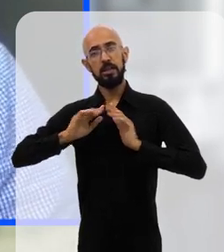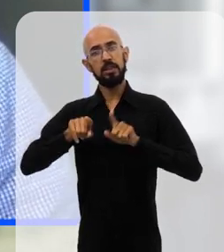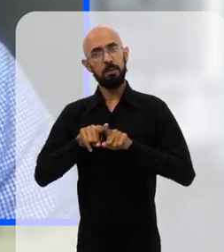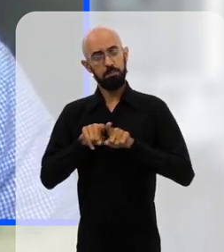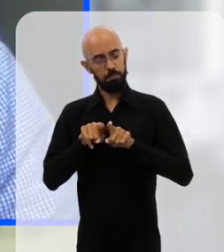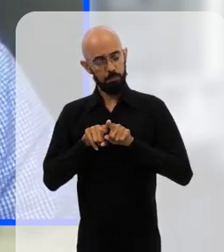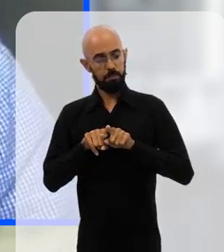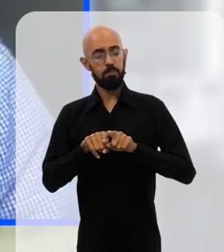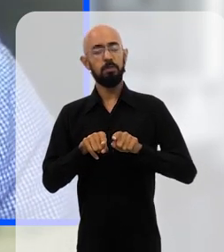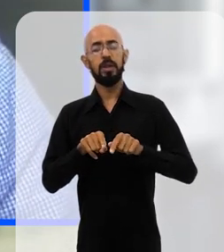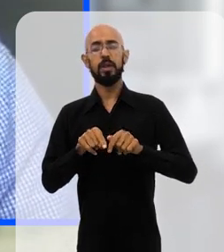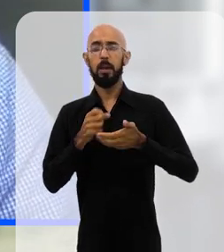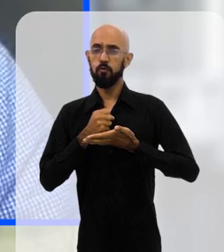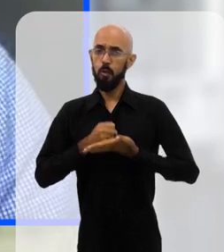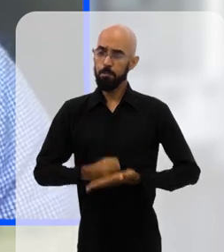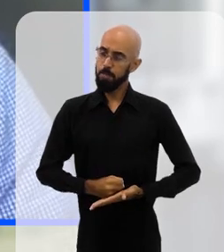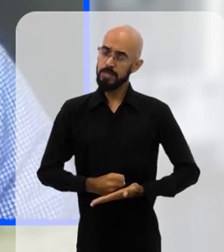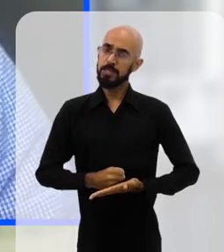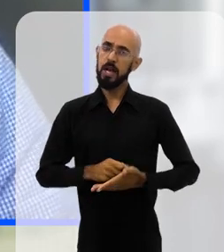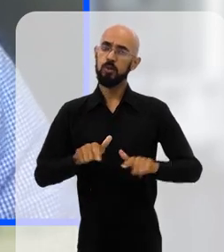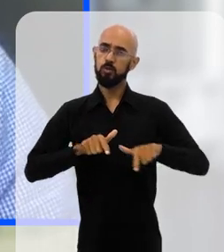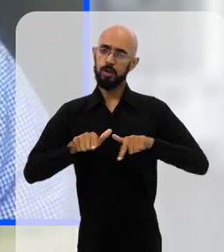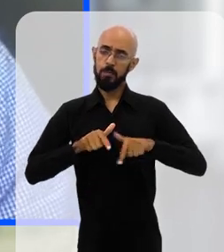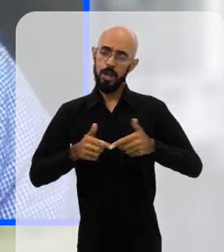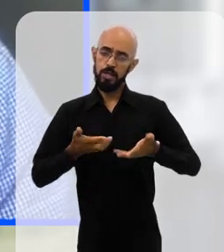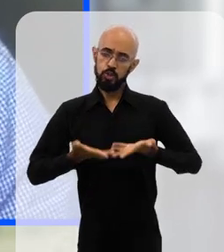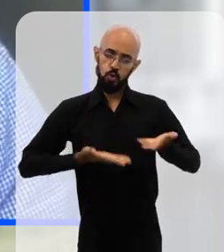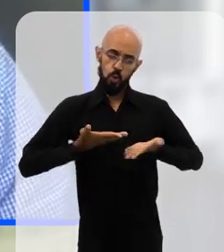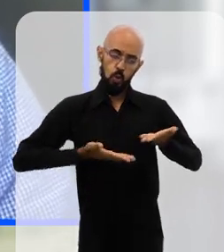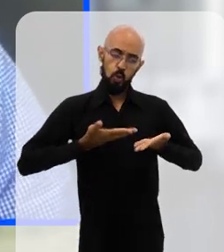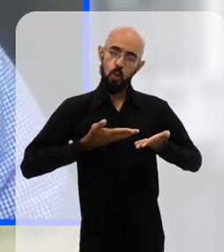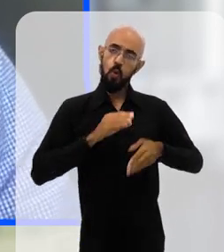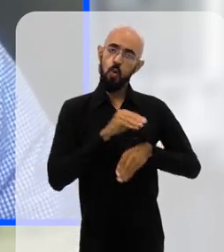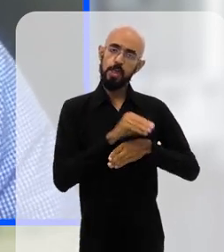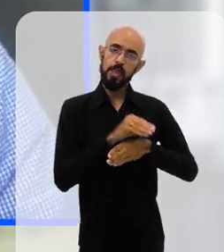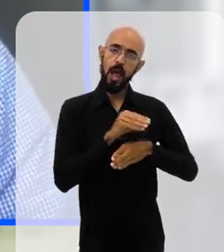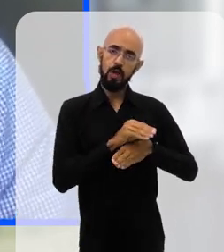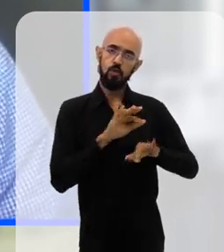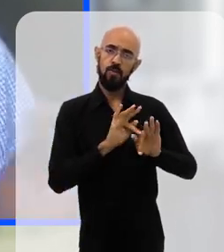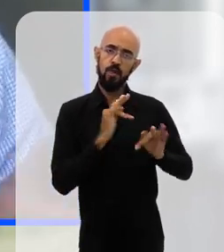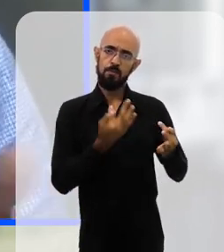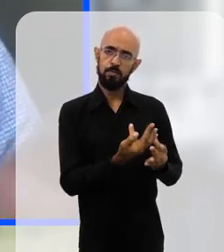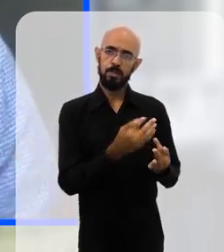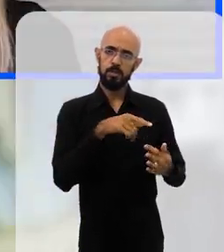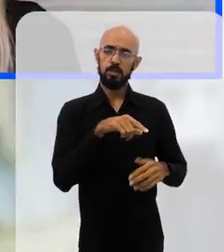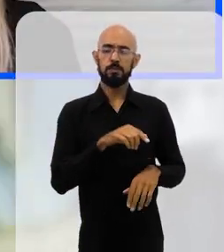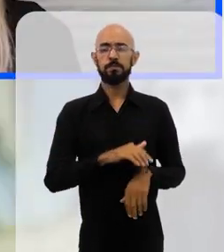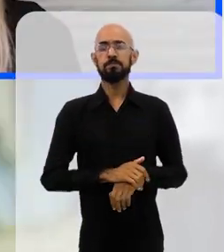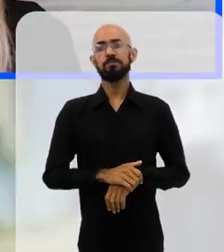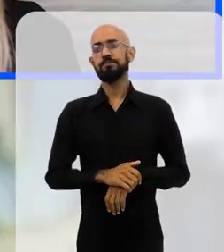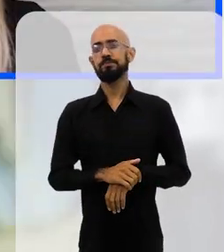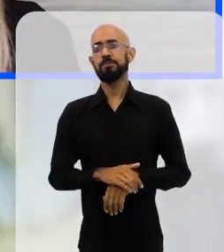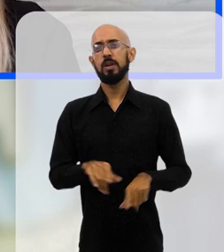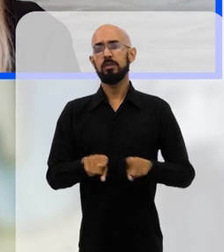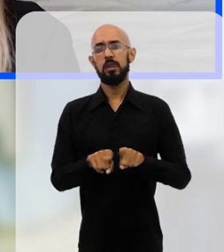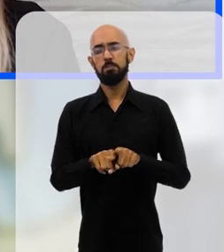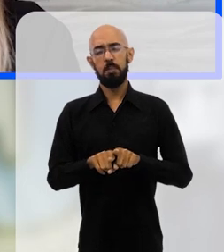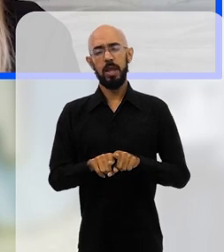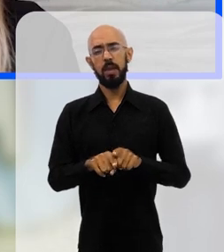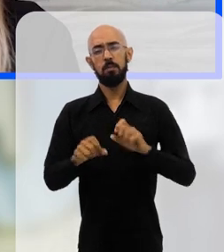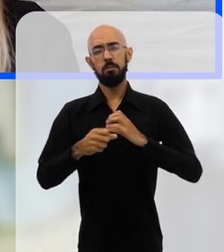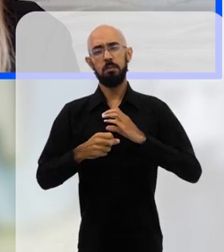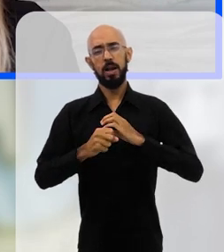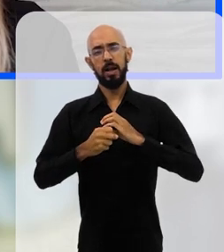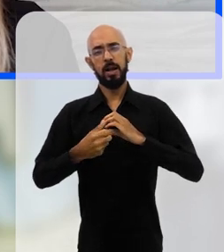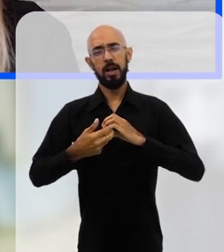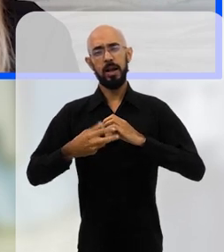peso do trabalho de cuidado, que sempre já sobrecarrega as mulheres, então elas tiveram mais trabalho com esse trabalho de cuidado. E aí tem